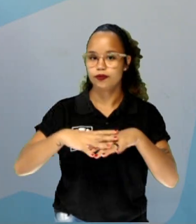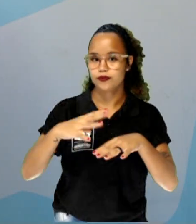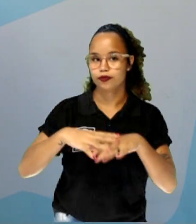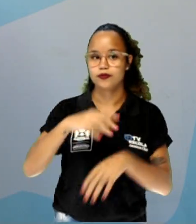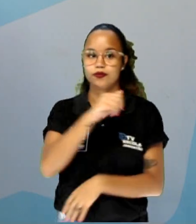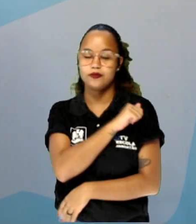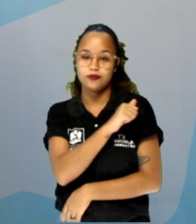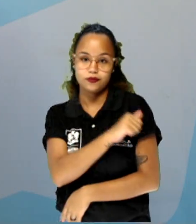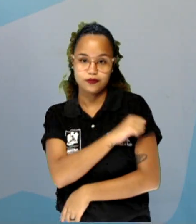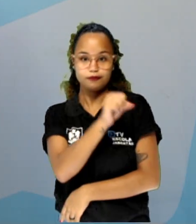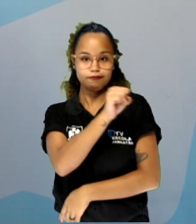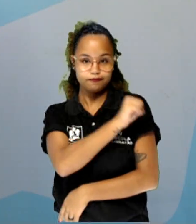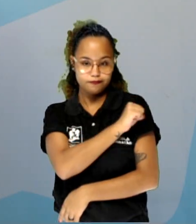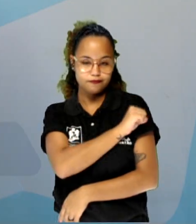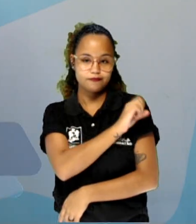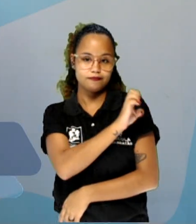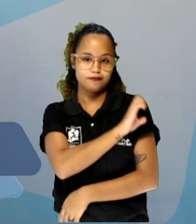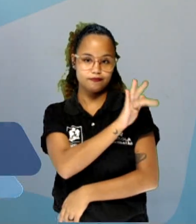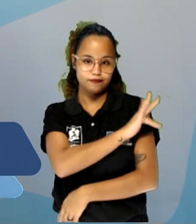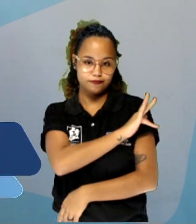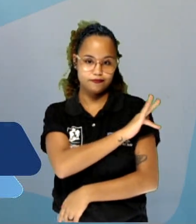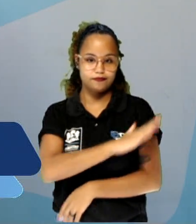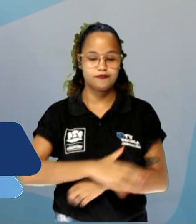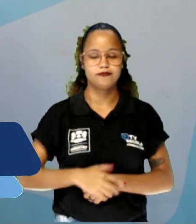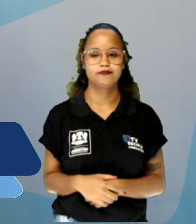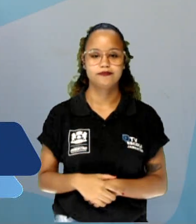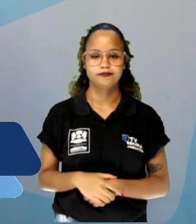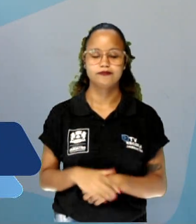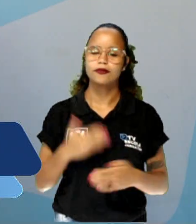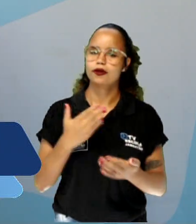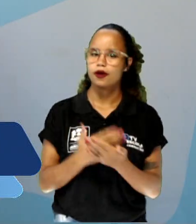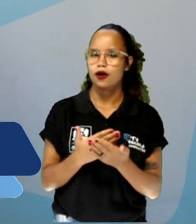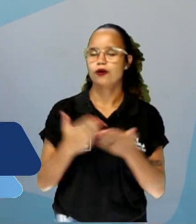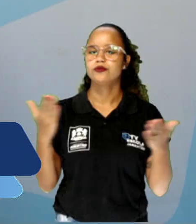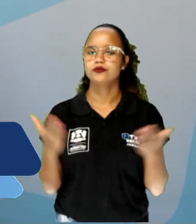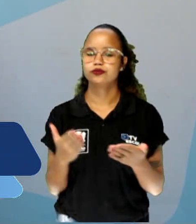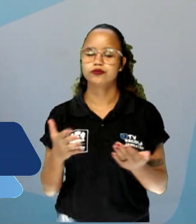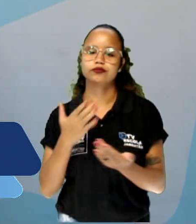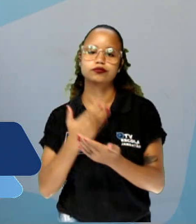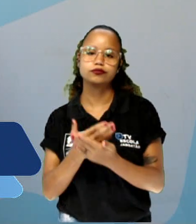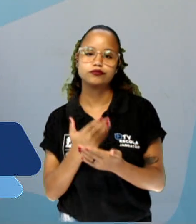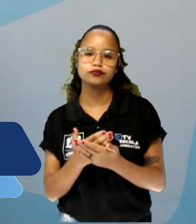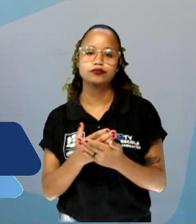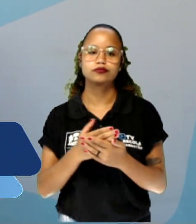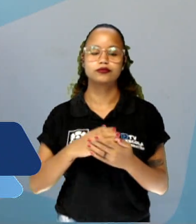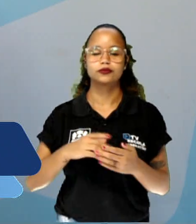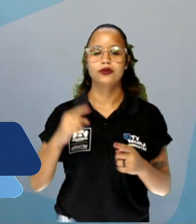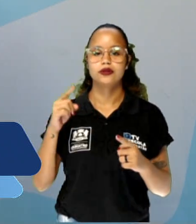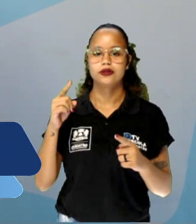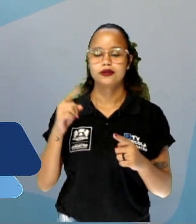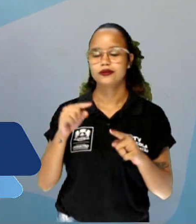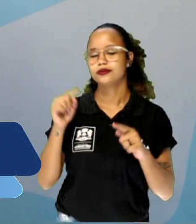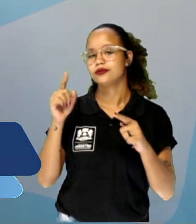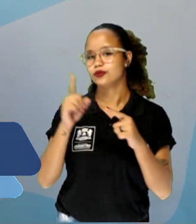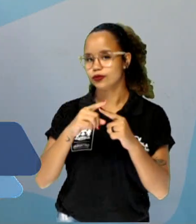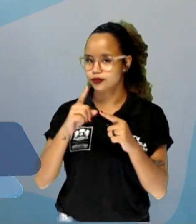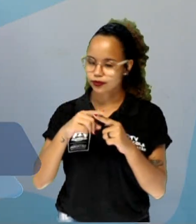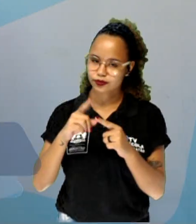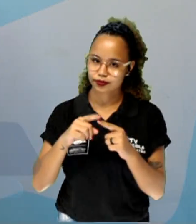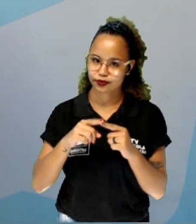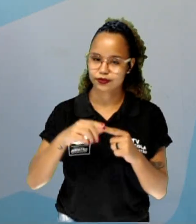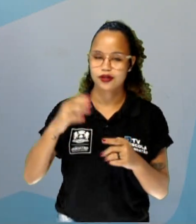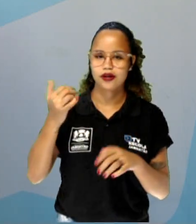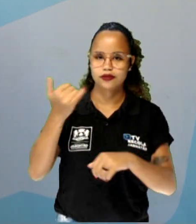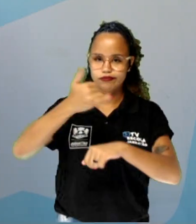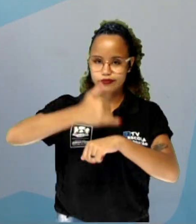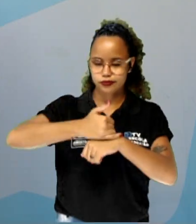alunos do oitavo ano do ensino fundamental. A aula de hoje a gente vai estudar as medidas de tendência central, a média, moda